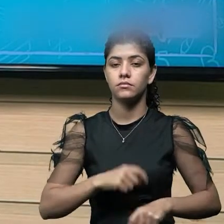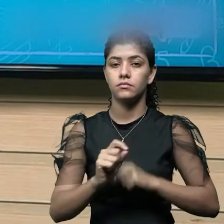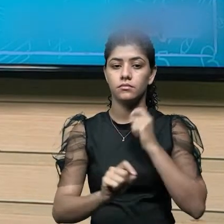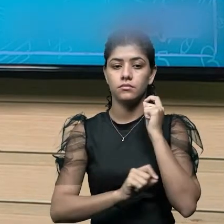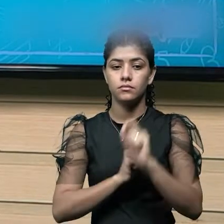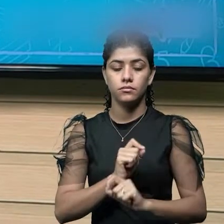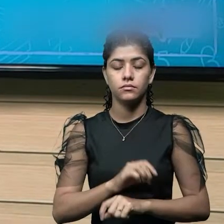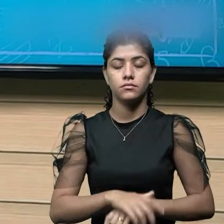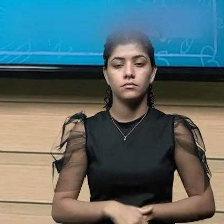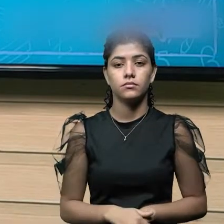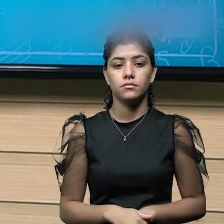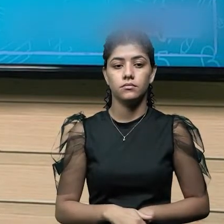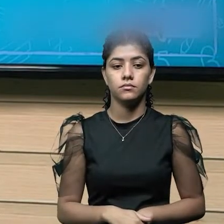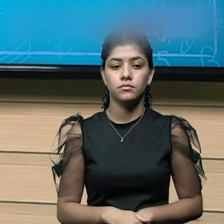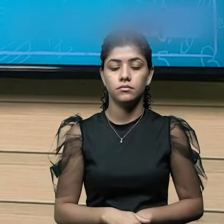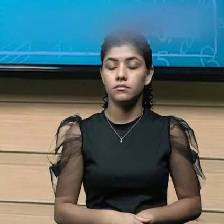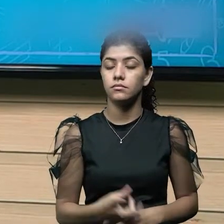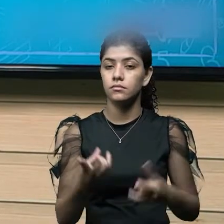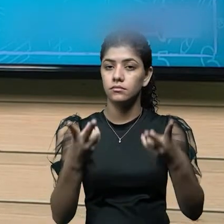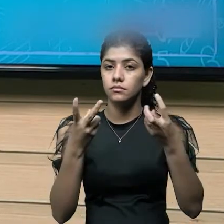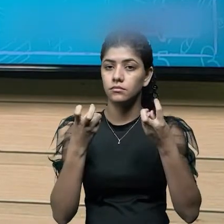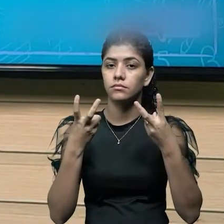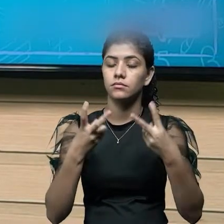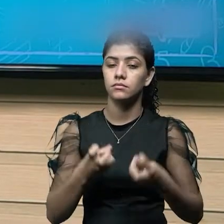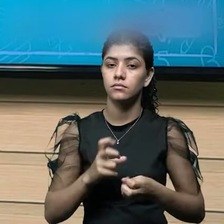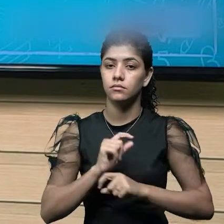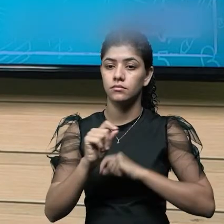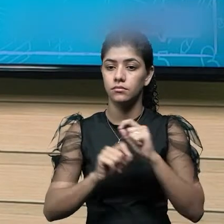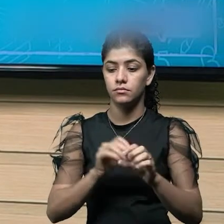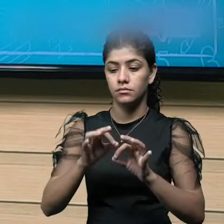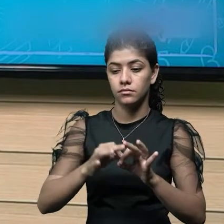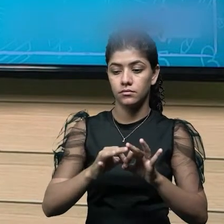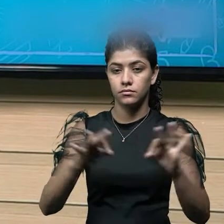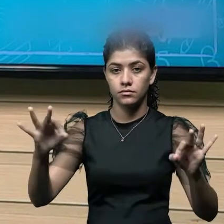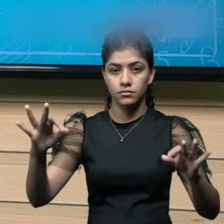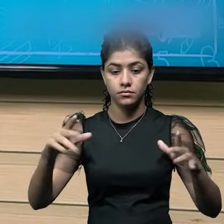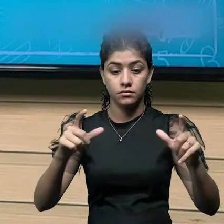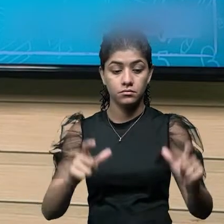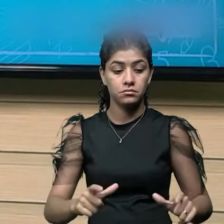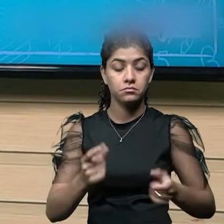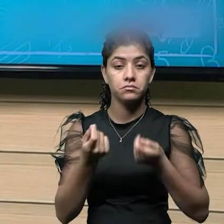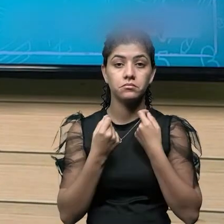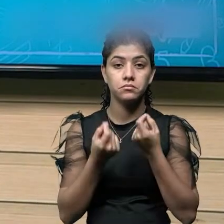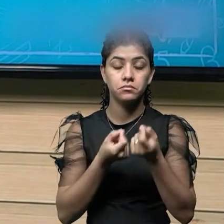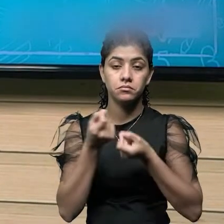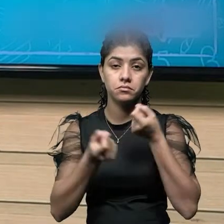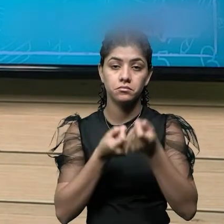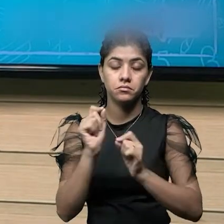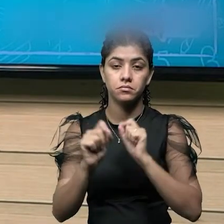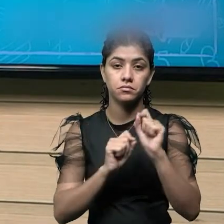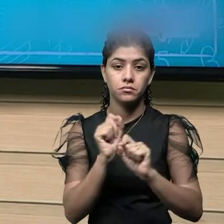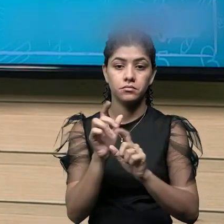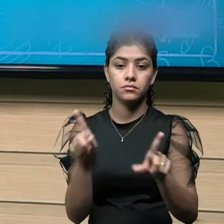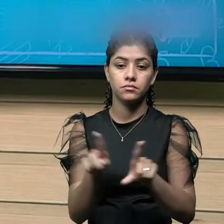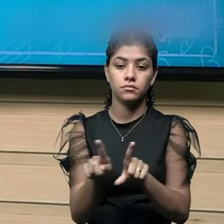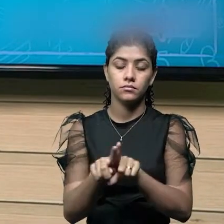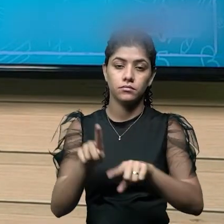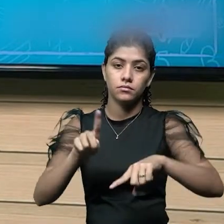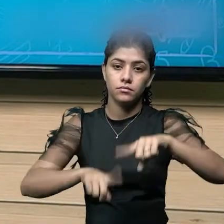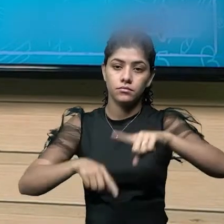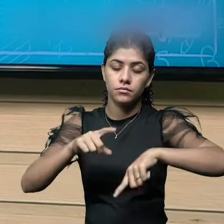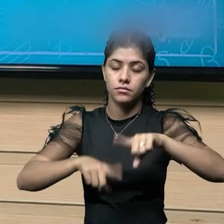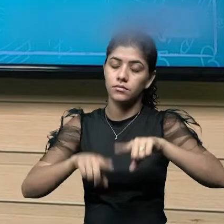tem-se que observar o que vai ser medido, o aparelho que será